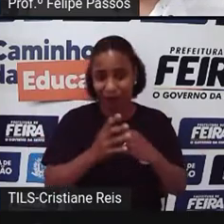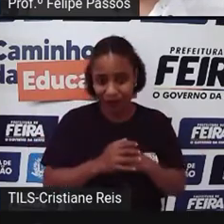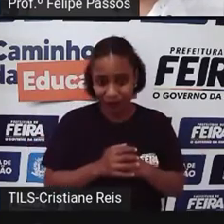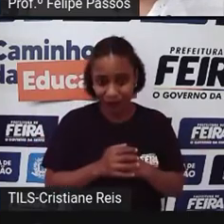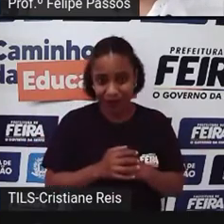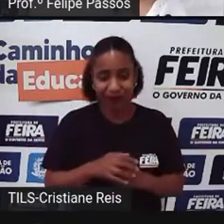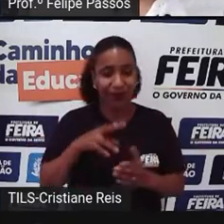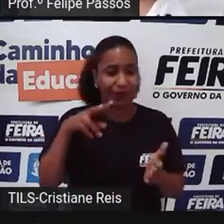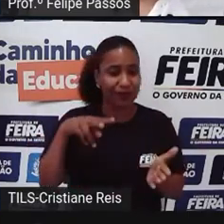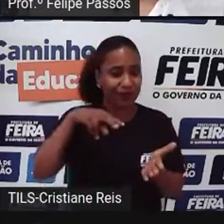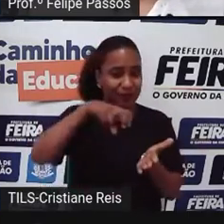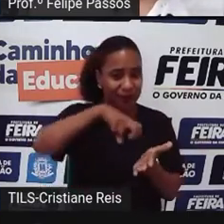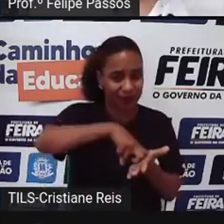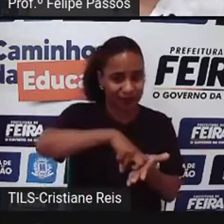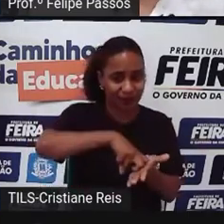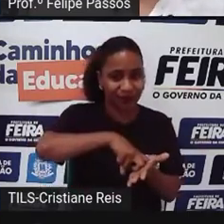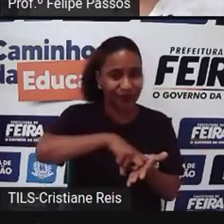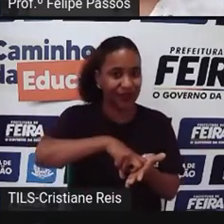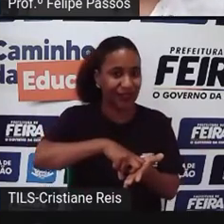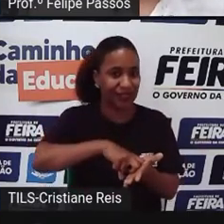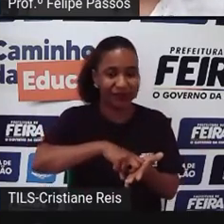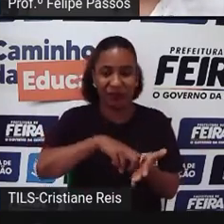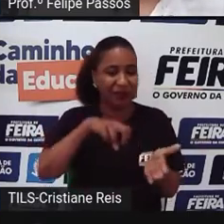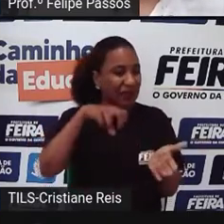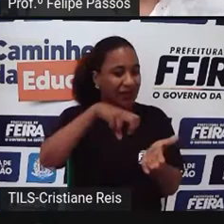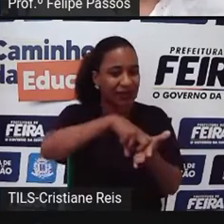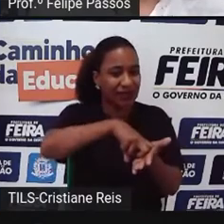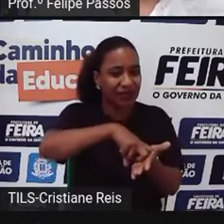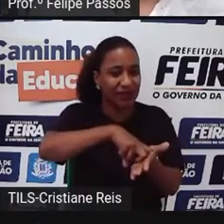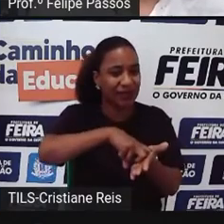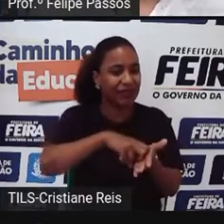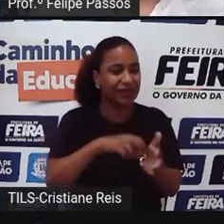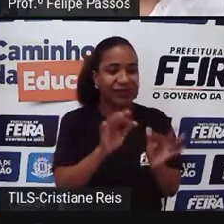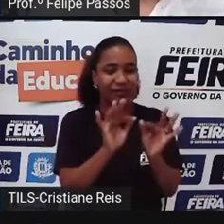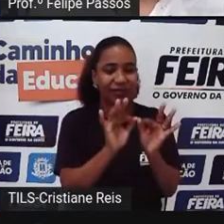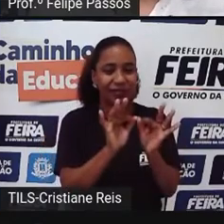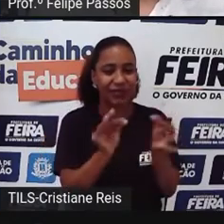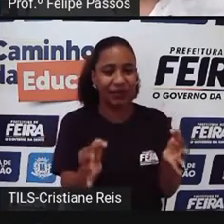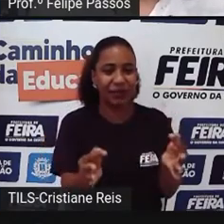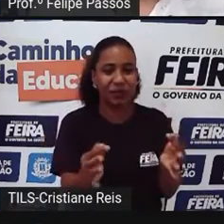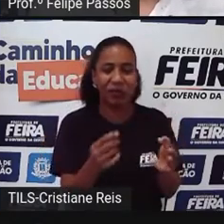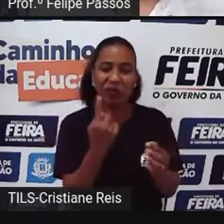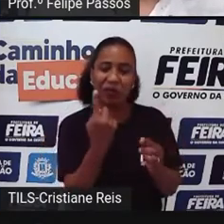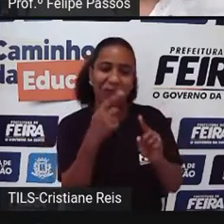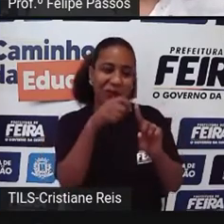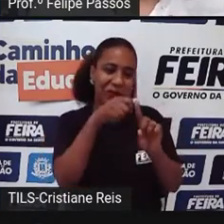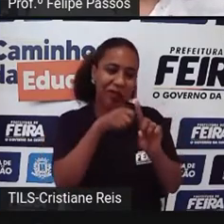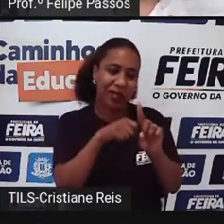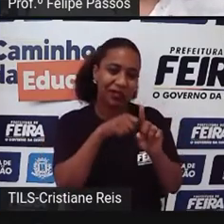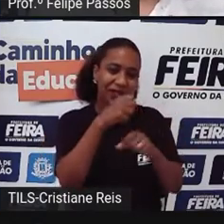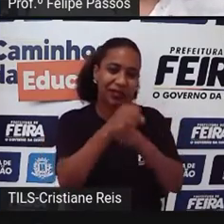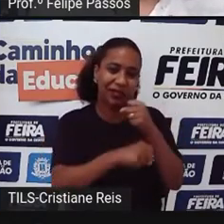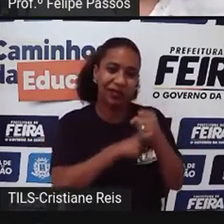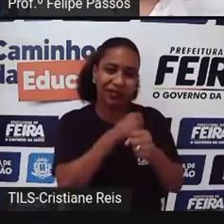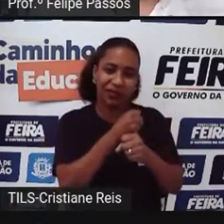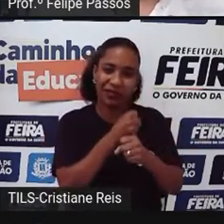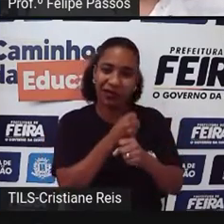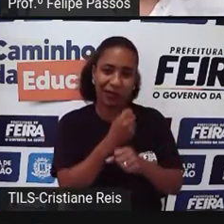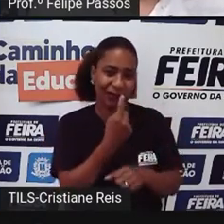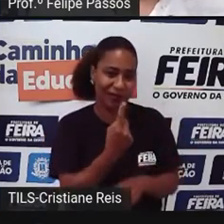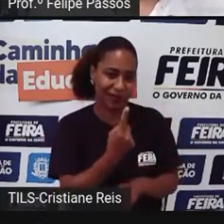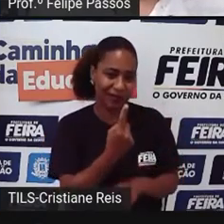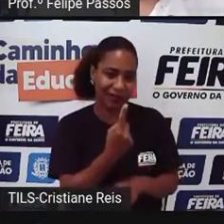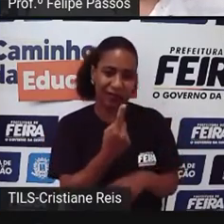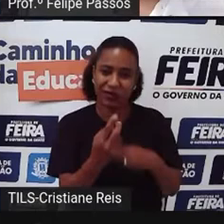penalidade Era considerada Branda demais Então detenção De um mês a um ano Um mês a um ano Ninguém vai para a